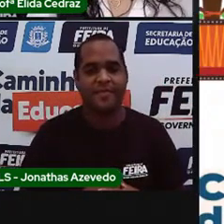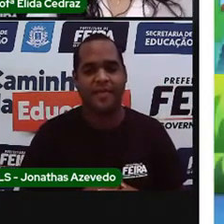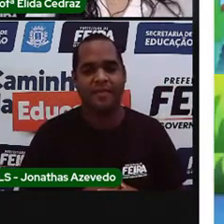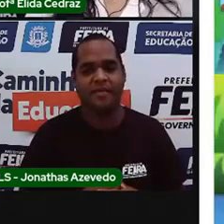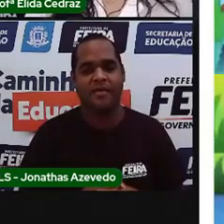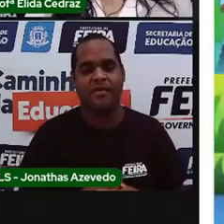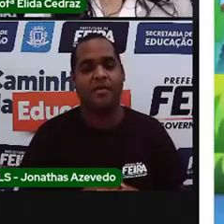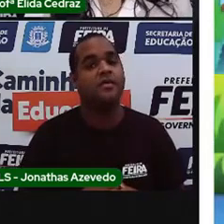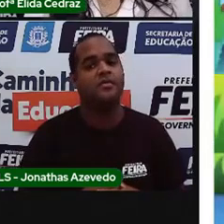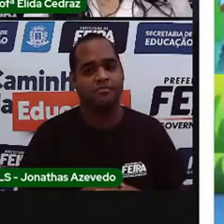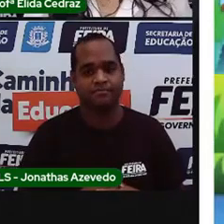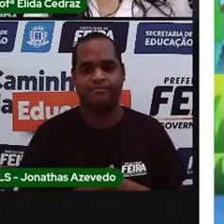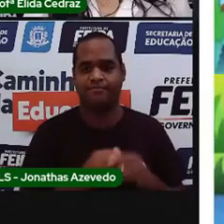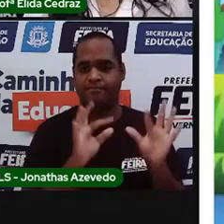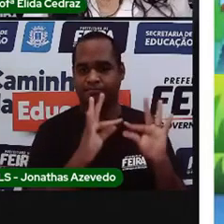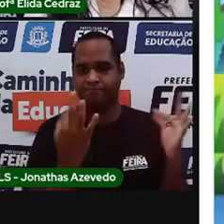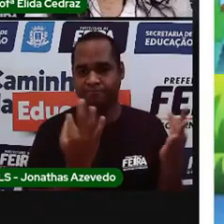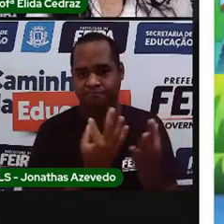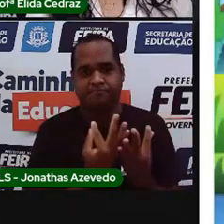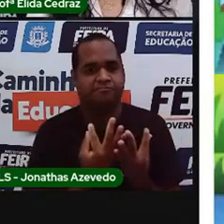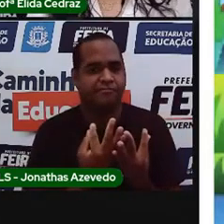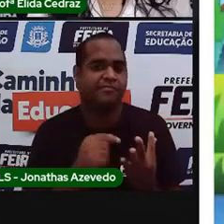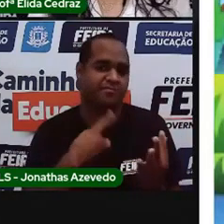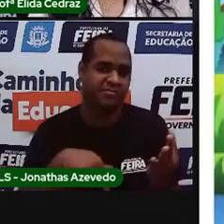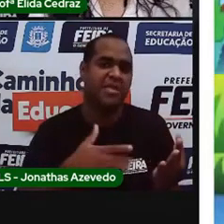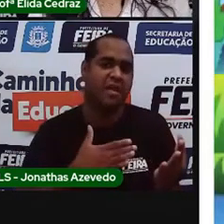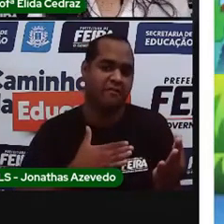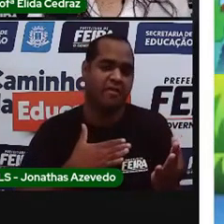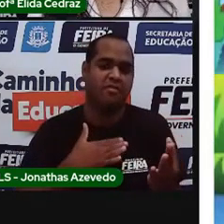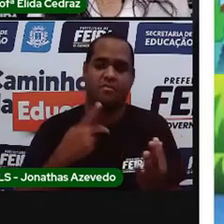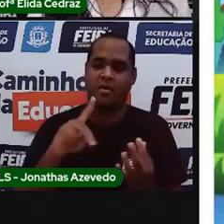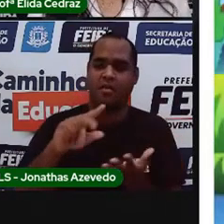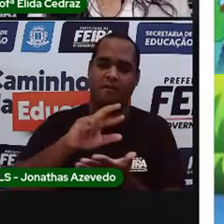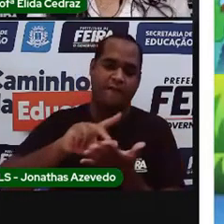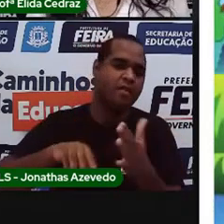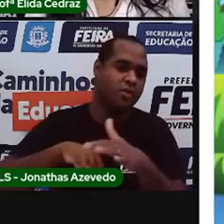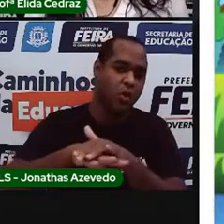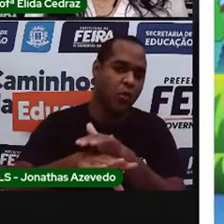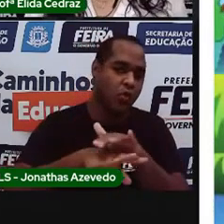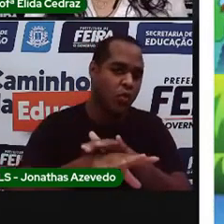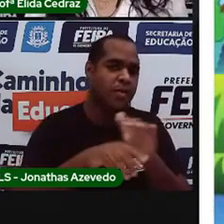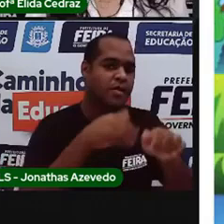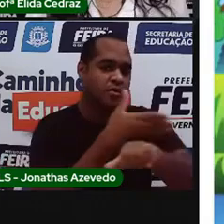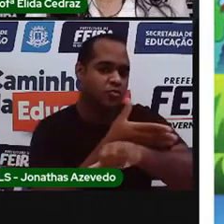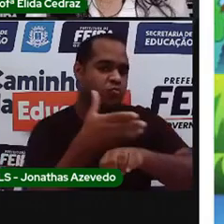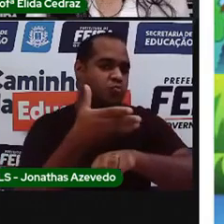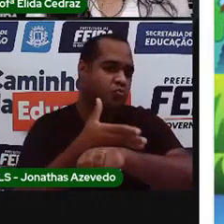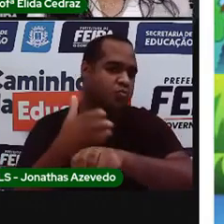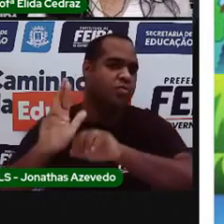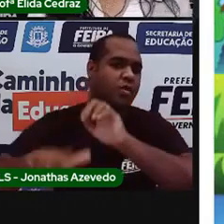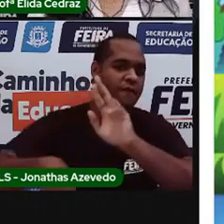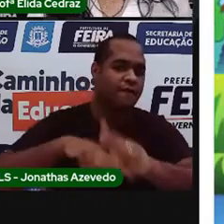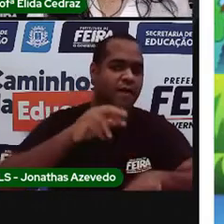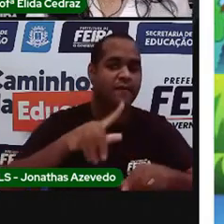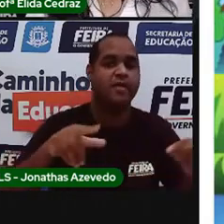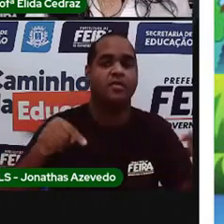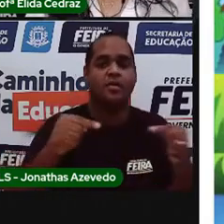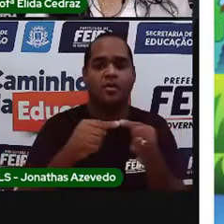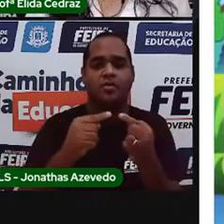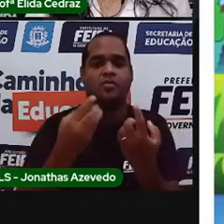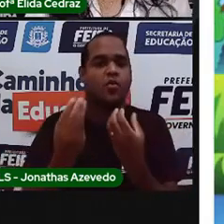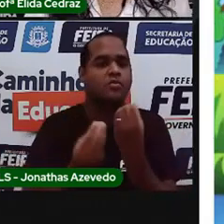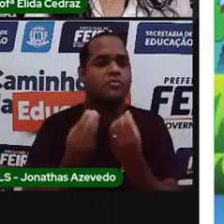Na nossa família, temos costumes variados, mas nós mantemos a